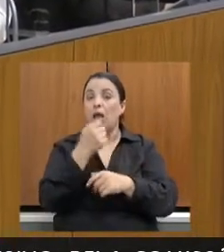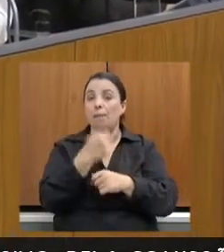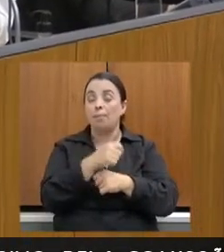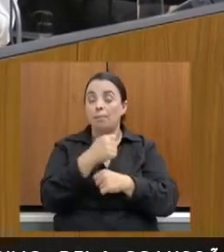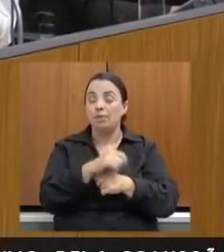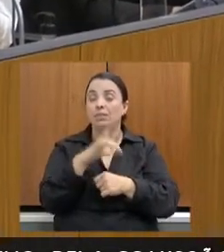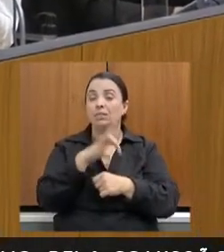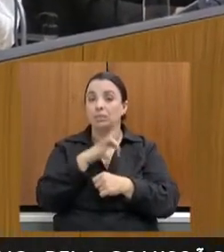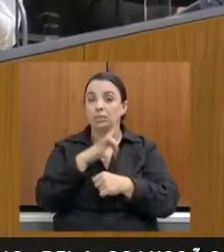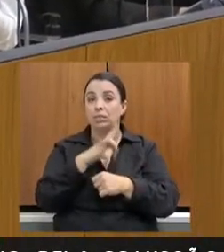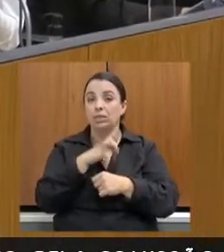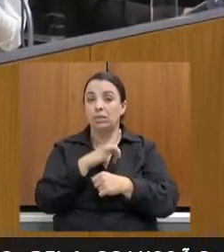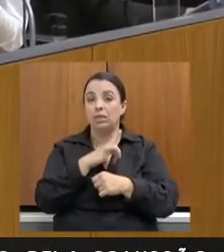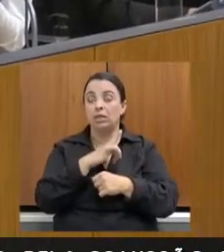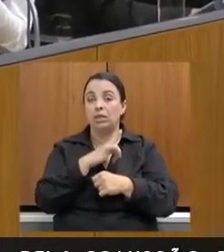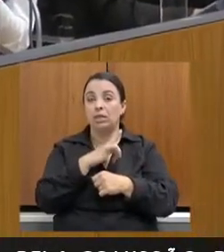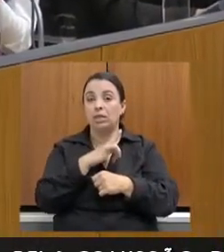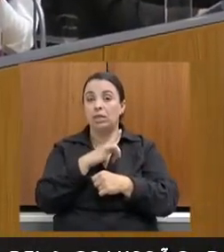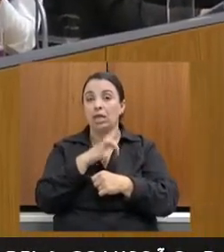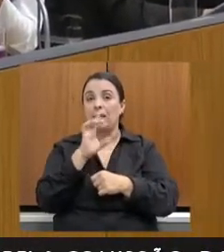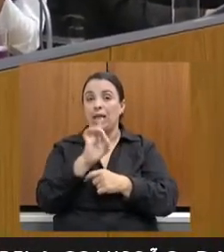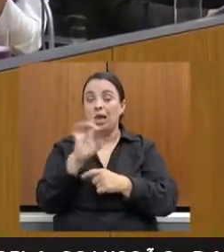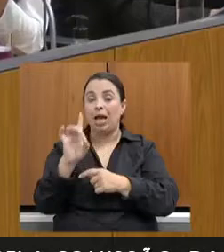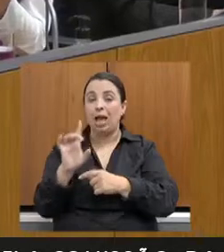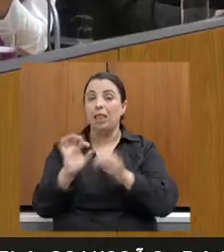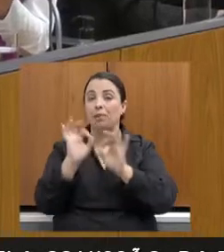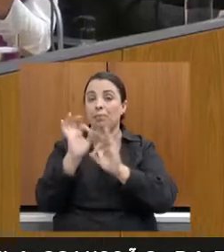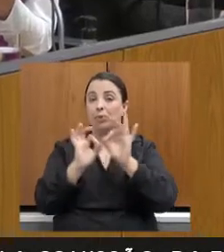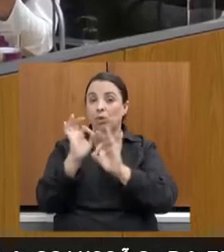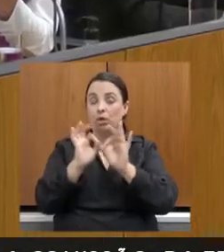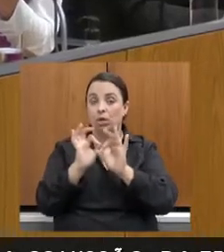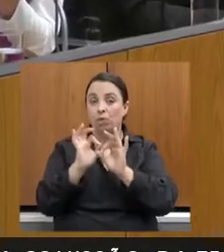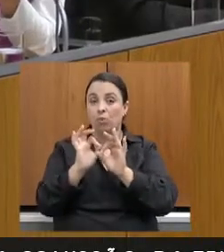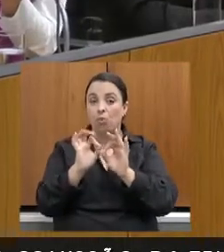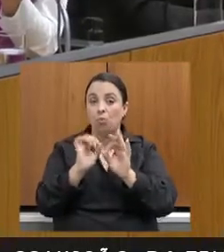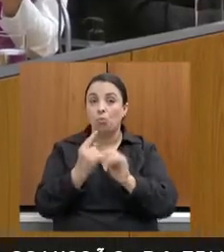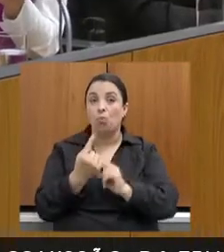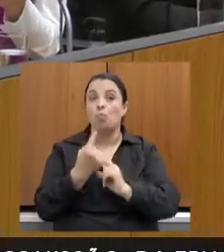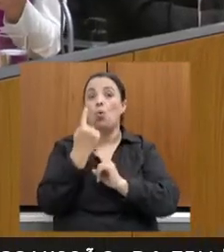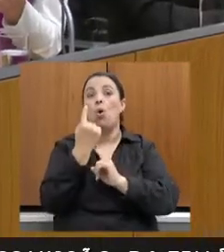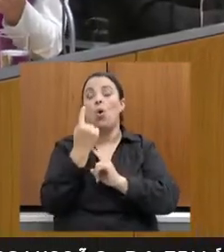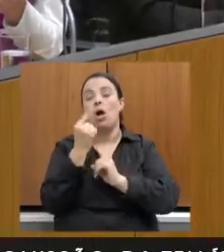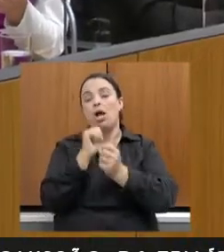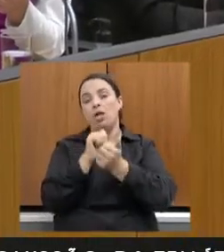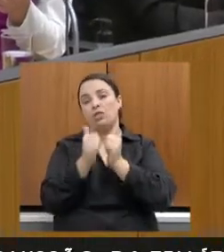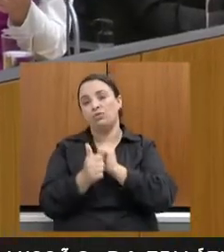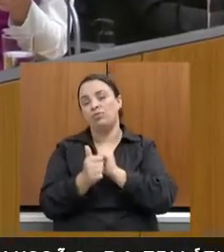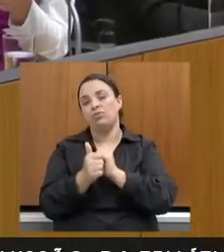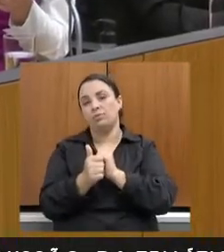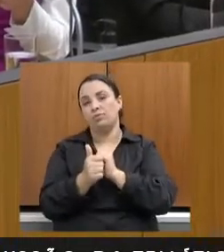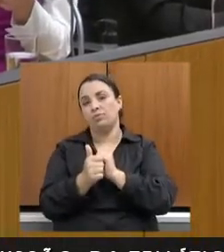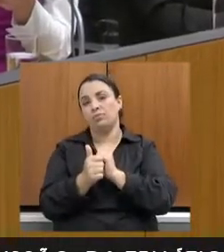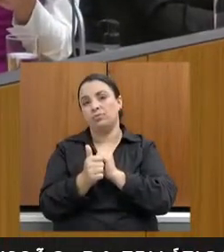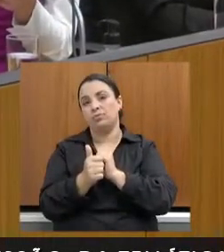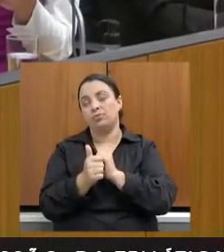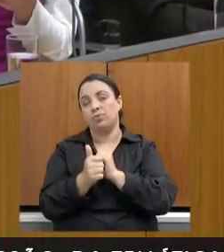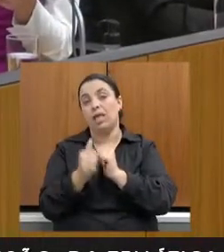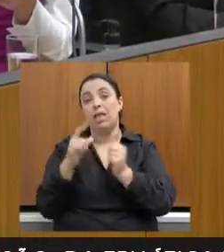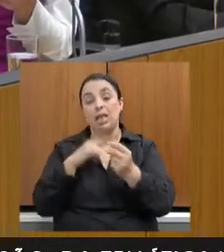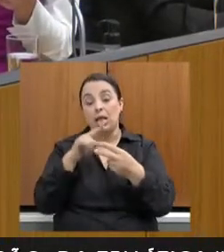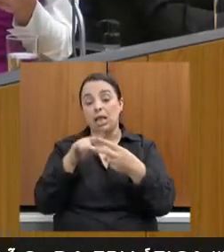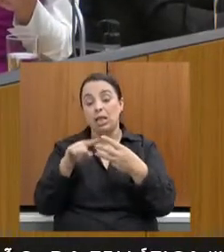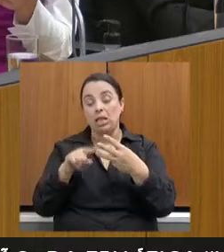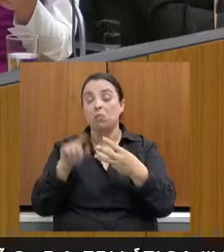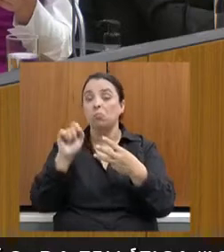cada programa ou cada evento em uma atividade esportiva. E são três atividades esportivas que ele pode enquadrar essas